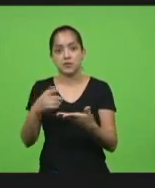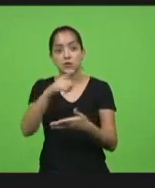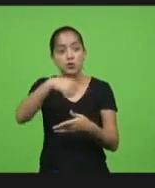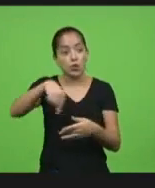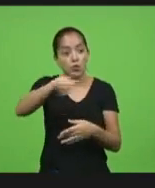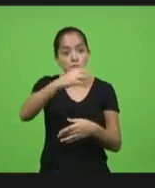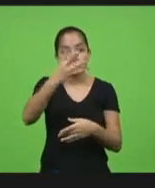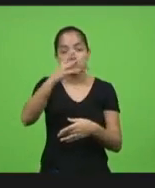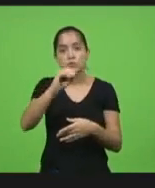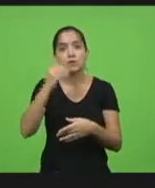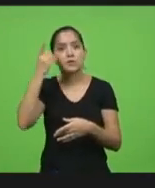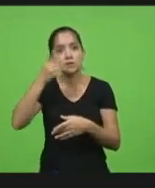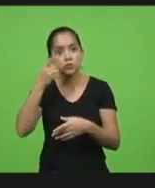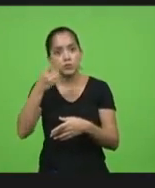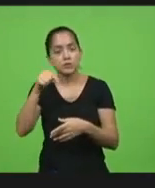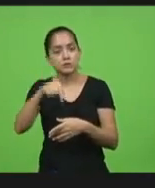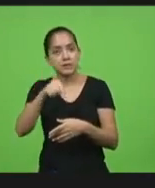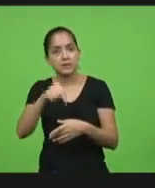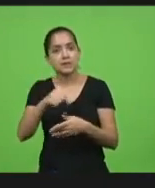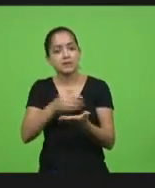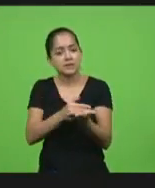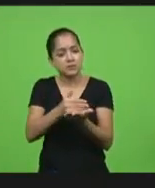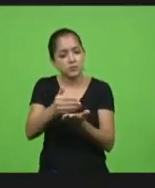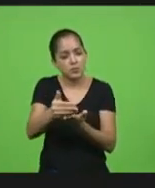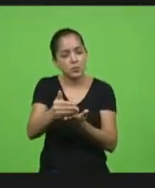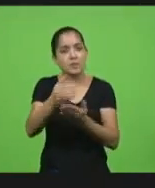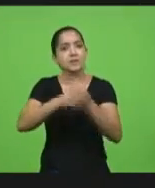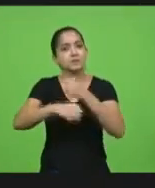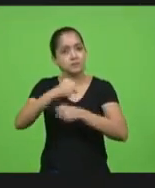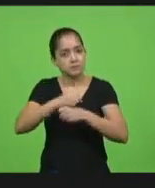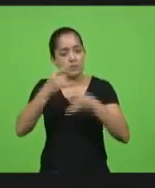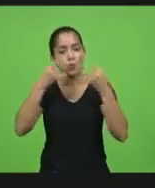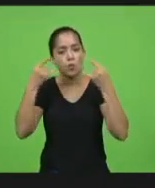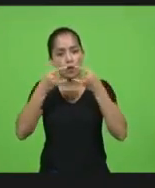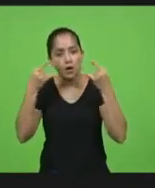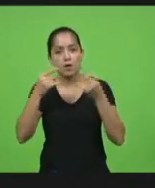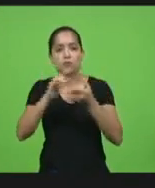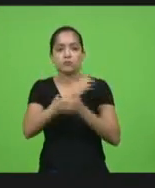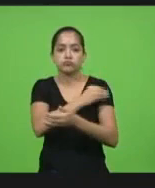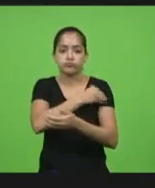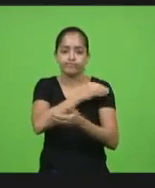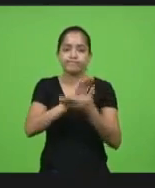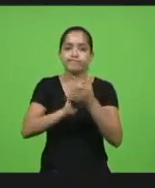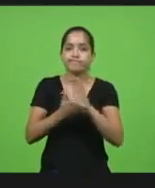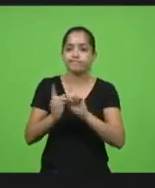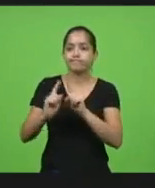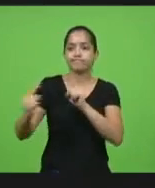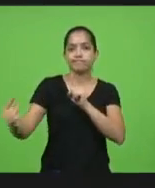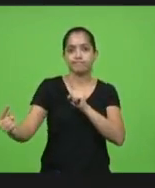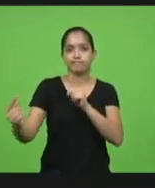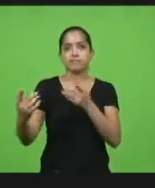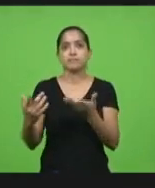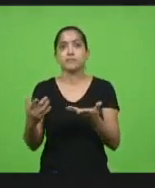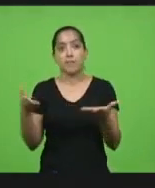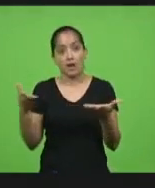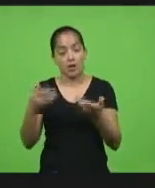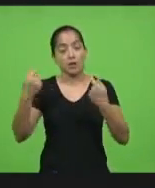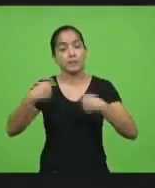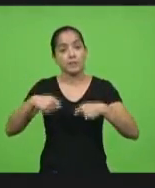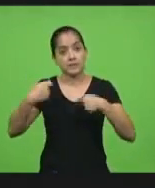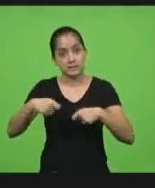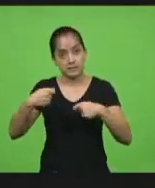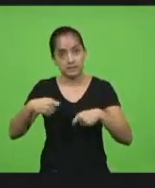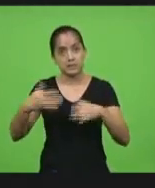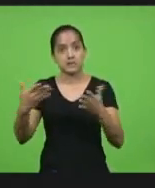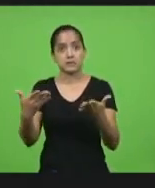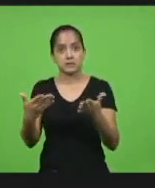40 deputados estamos aqui desde o começo do ano passado usa máscara usa álcool em gel evita o distanciamento social e agora precisa-se agora de